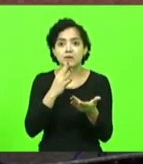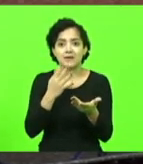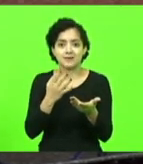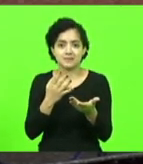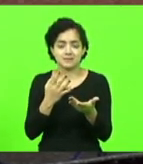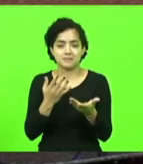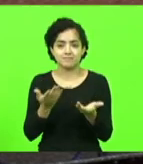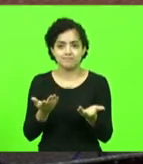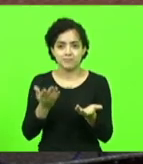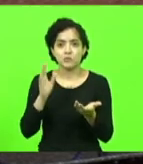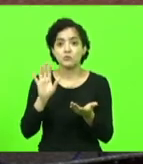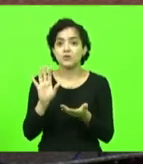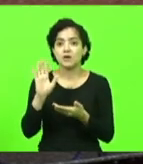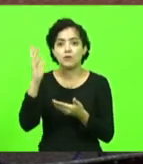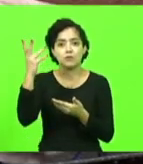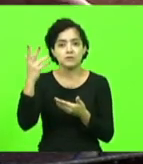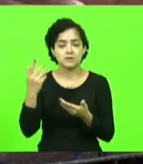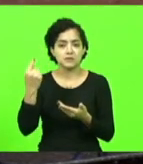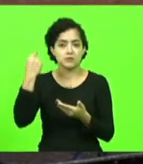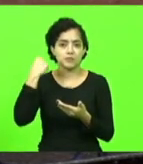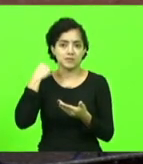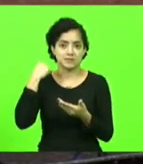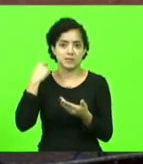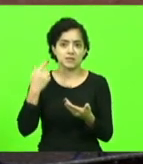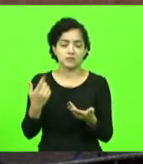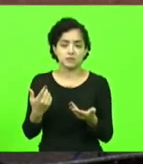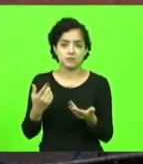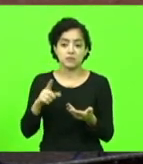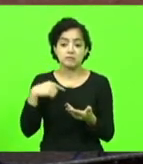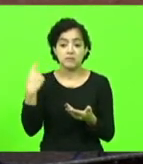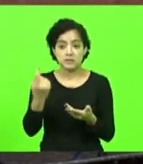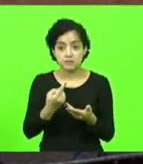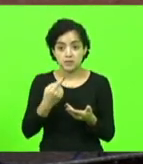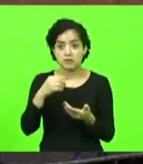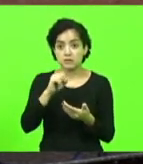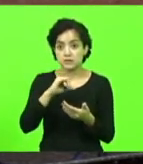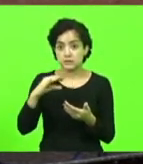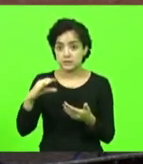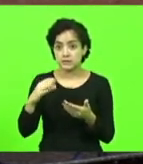para nós catarinenses, e que, se não fosse essa